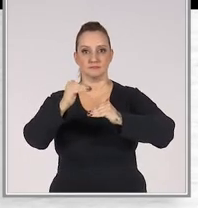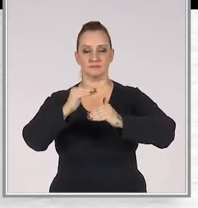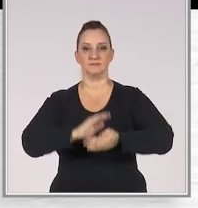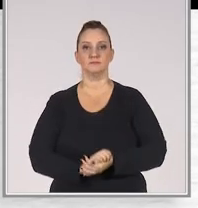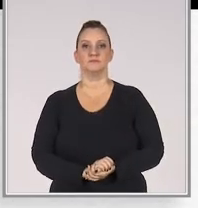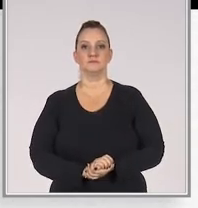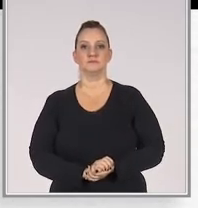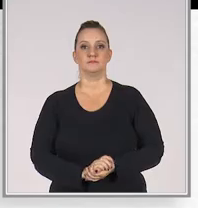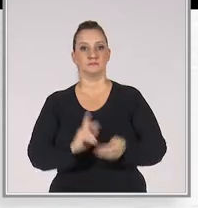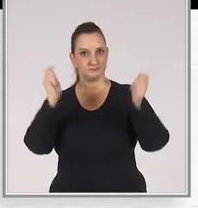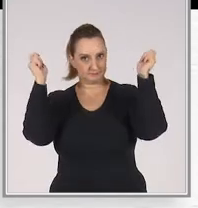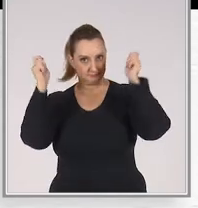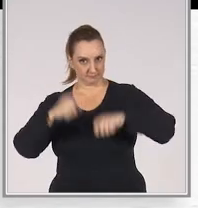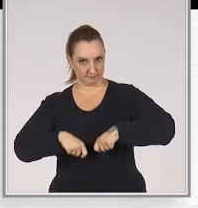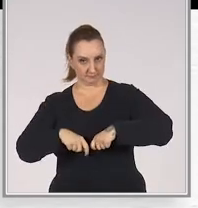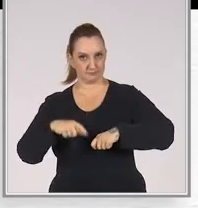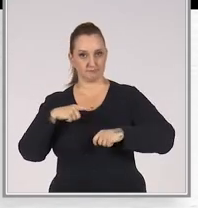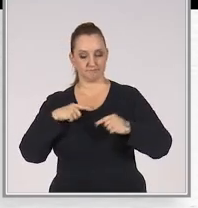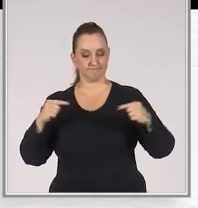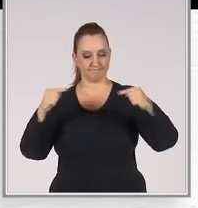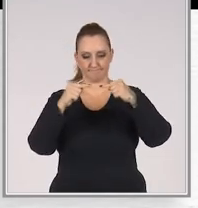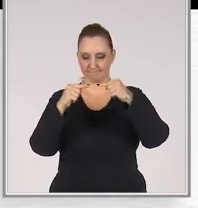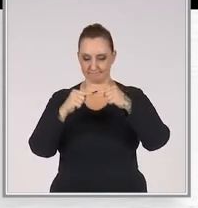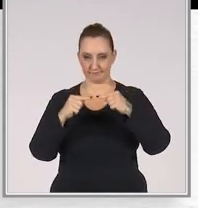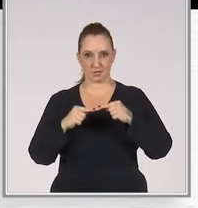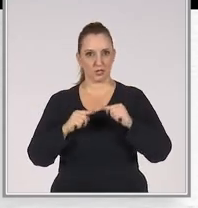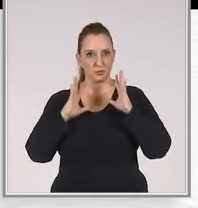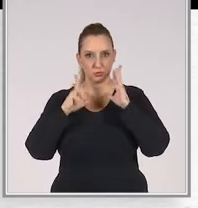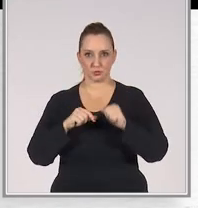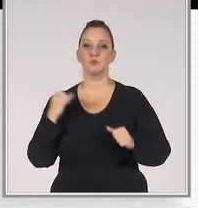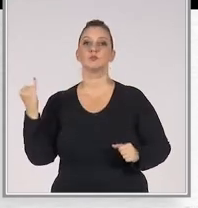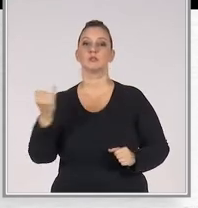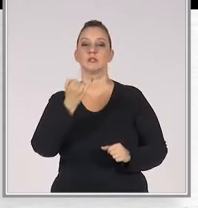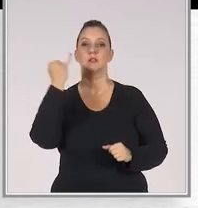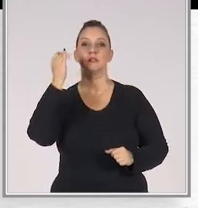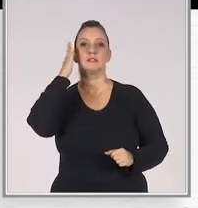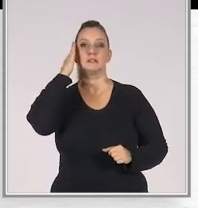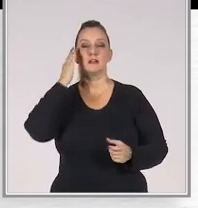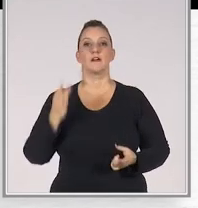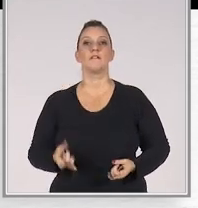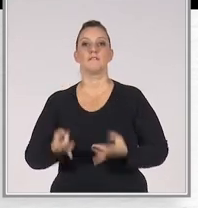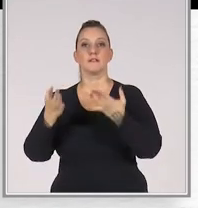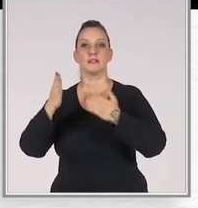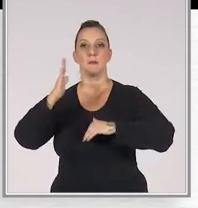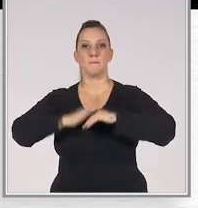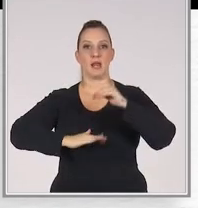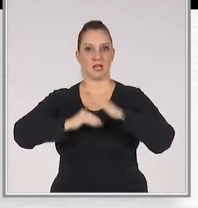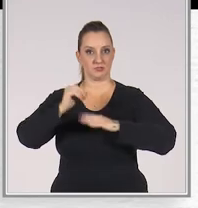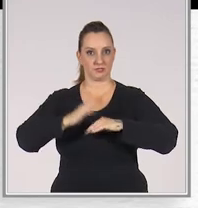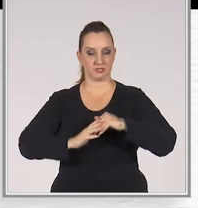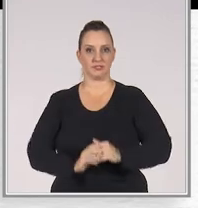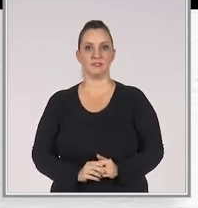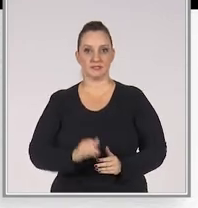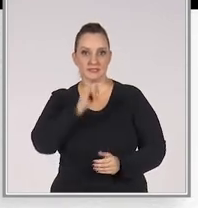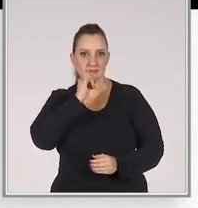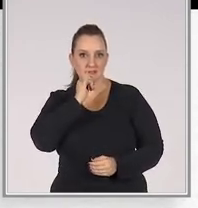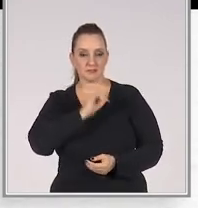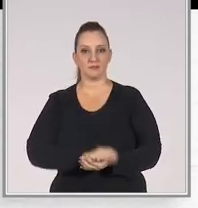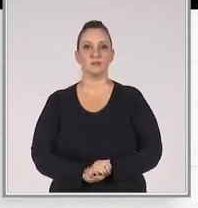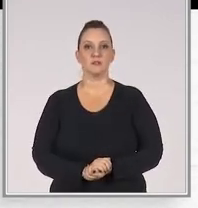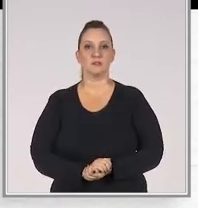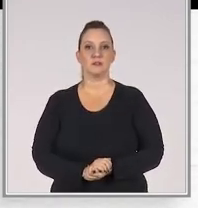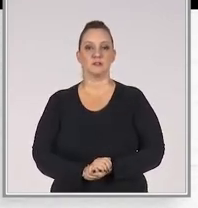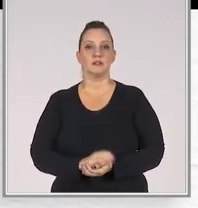As habilidades têm relação com tudo o que é importante que o vendedor saiba fazer na prática. Quer